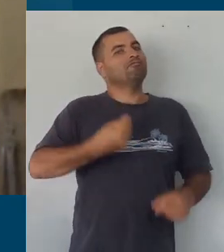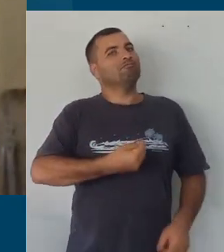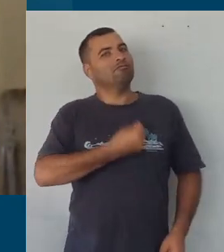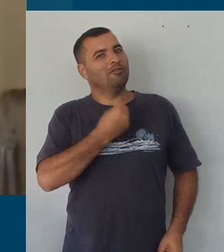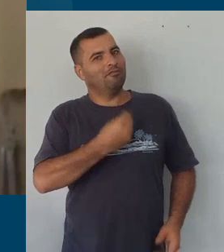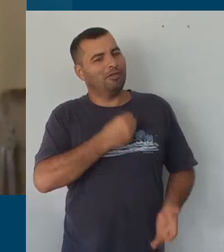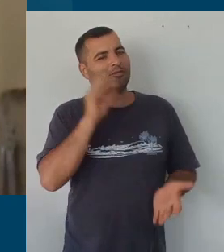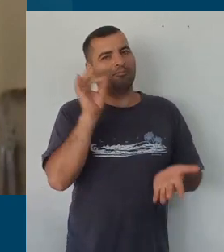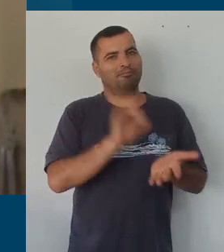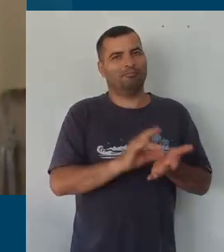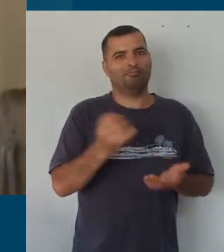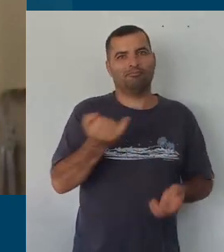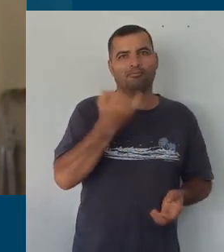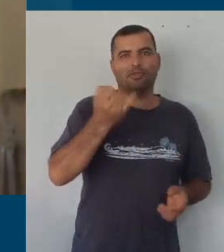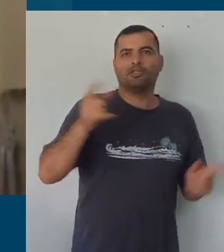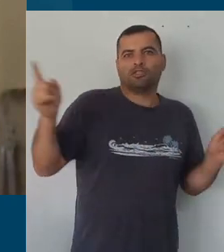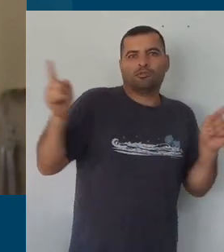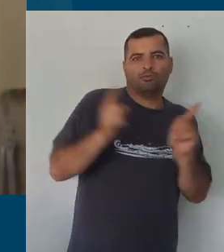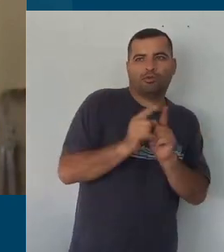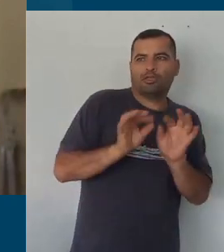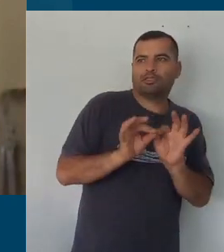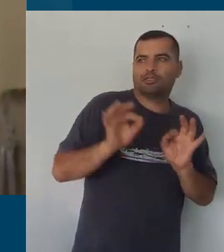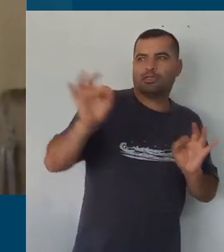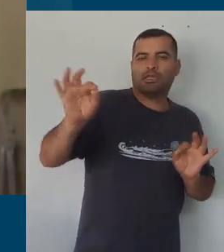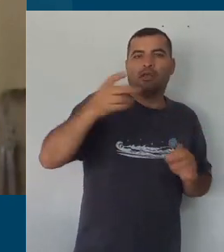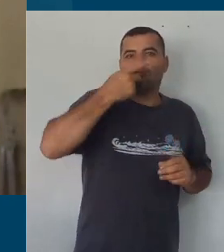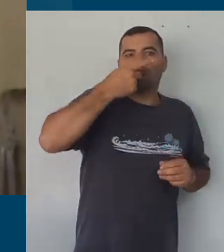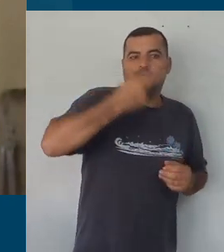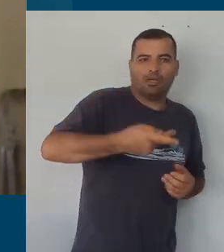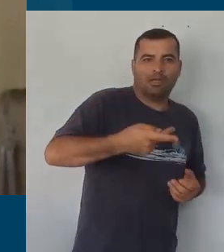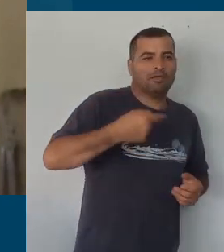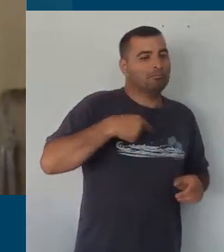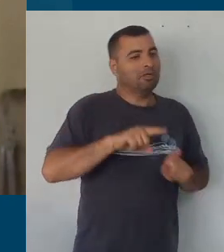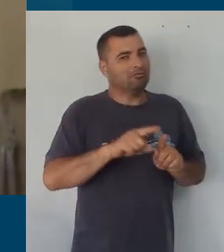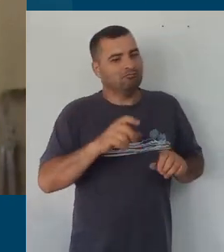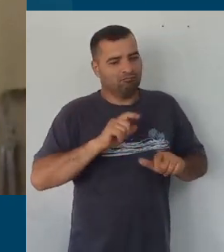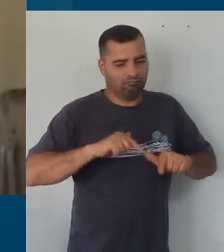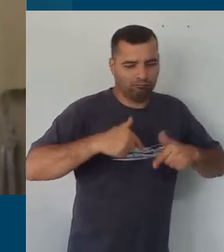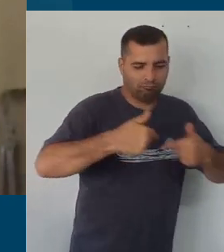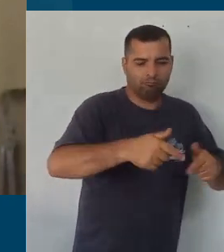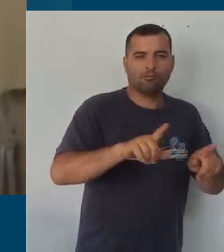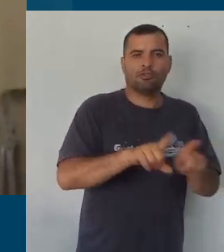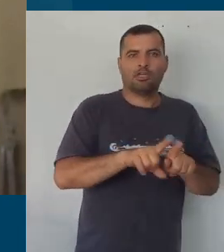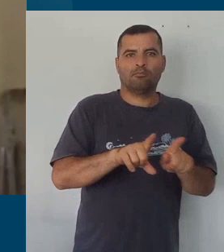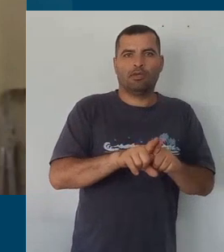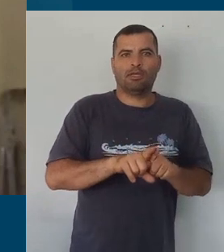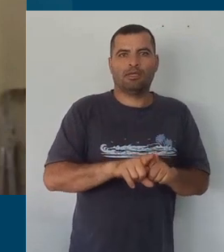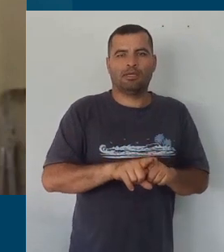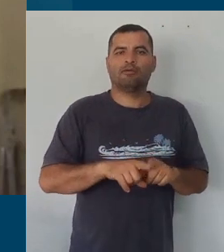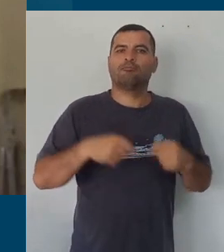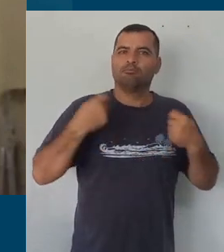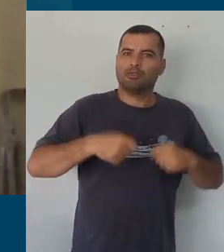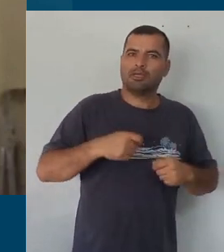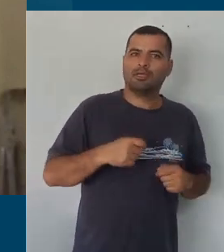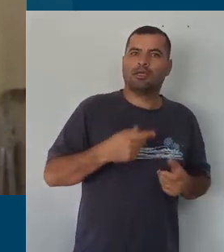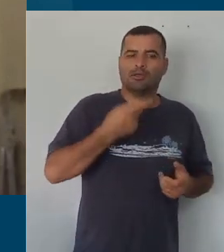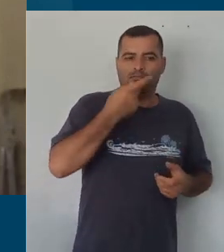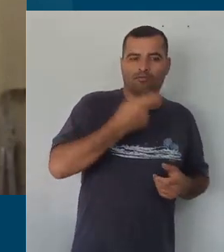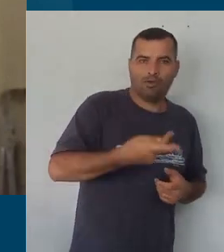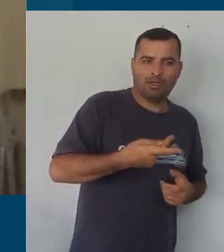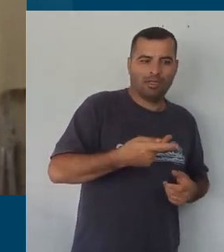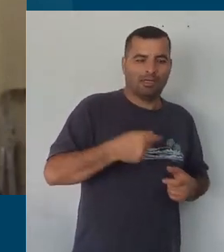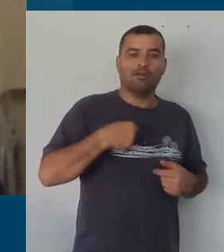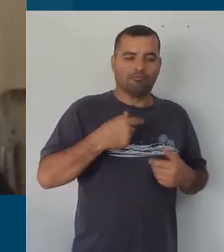diminuir a distância entre o que se diz e o que se faz, de tal forma que, num dado momento, a tua fala seja a tua prática.